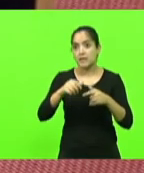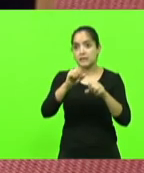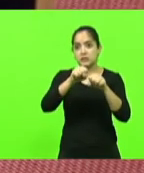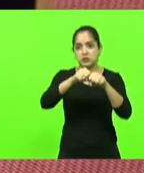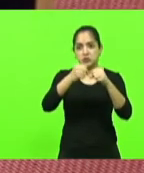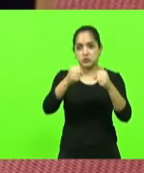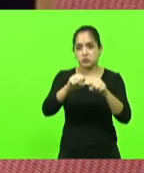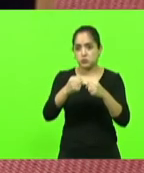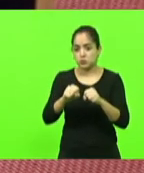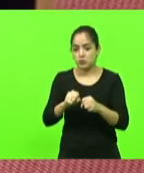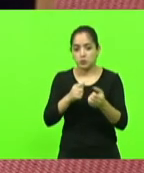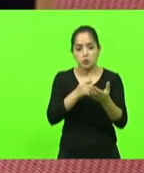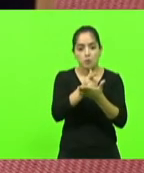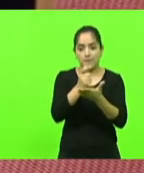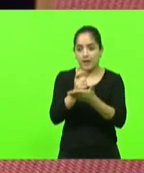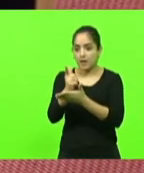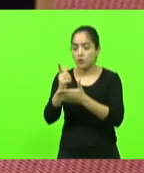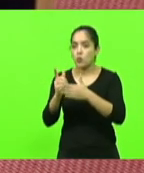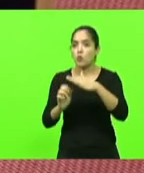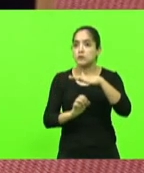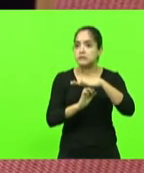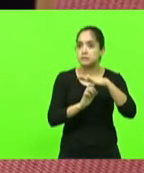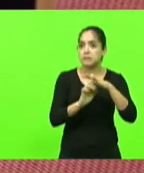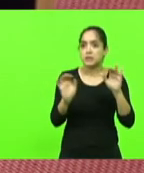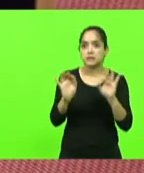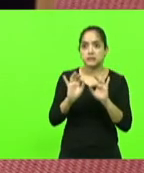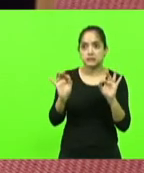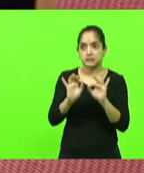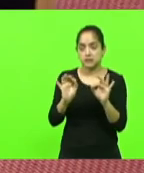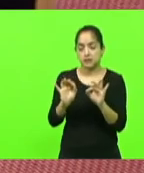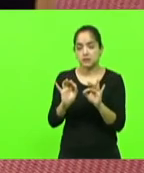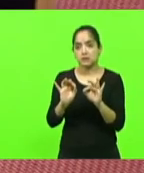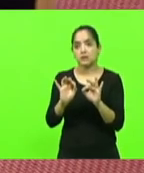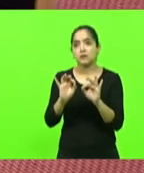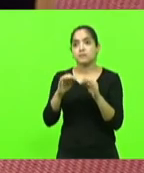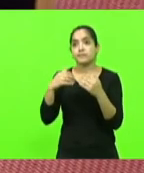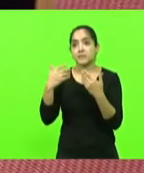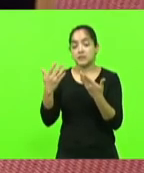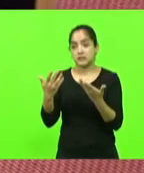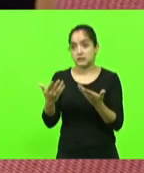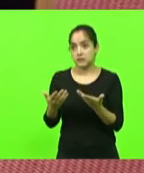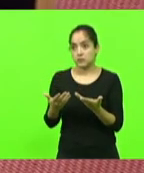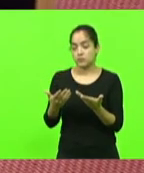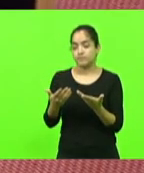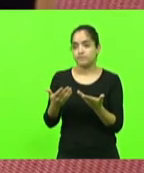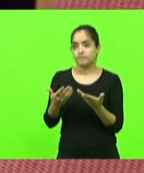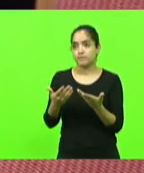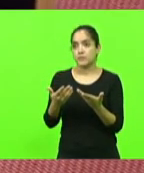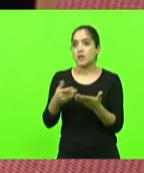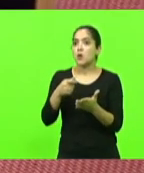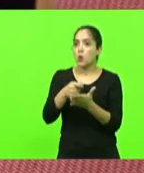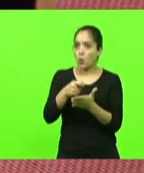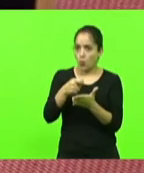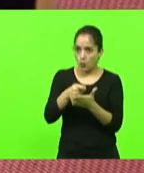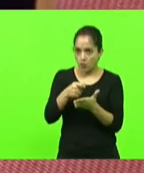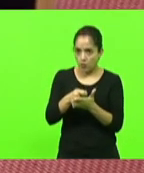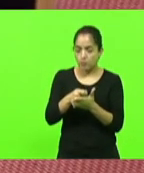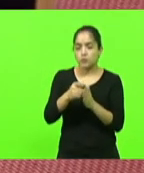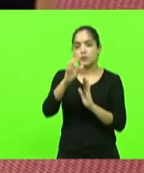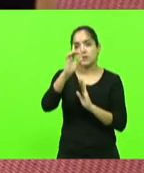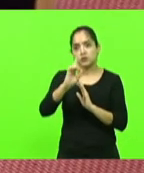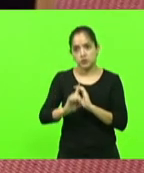empreiteiras ficou um caos sempre batia naquilo então eu cobro que é direito dos